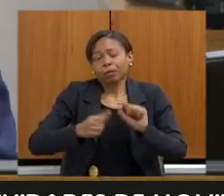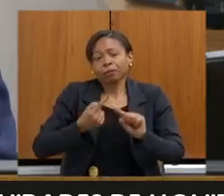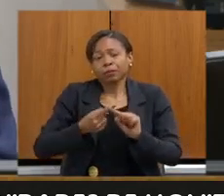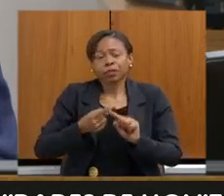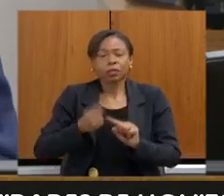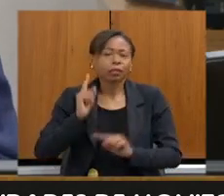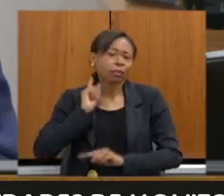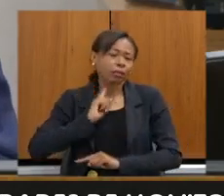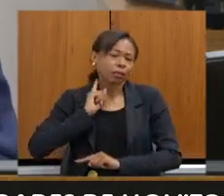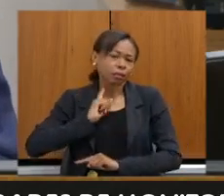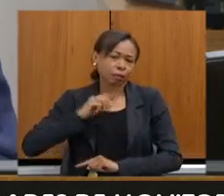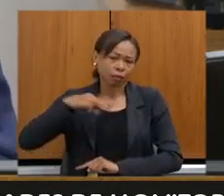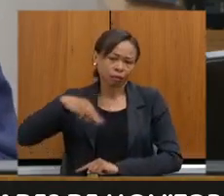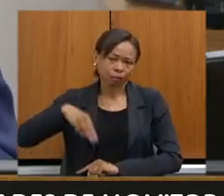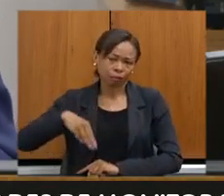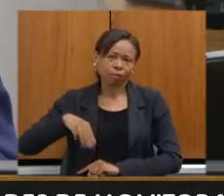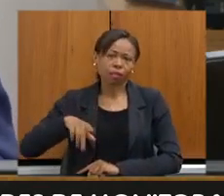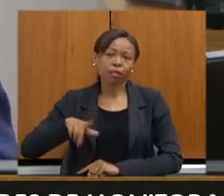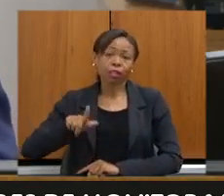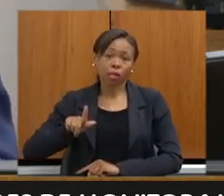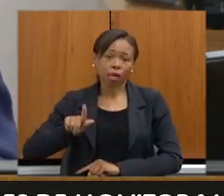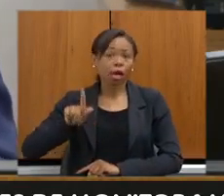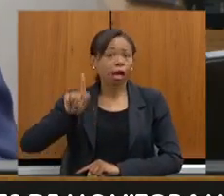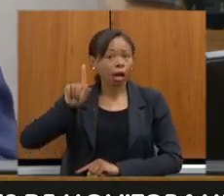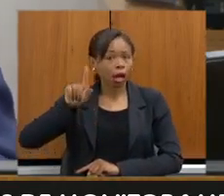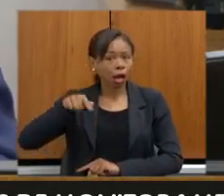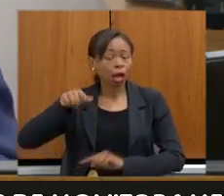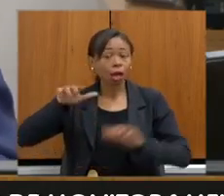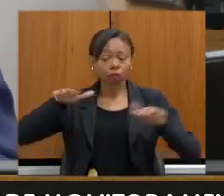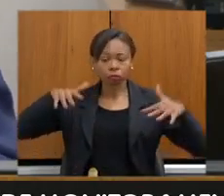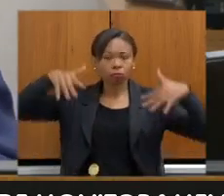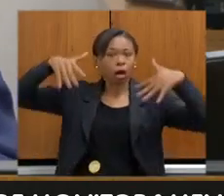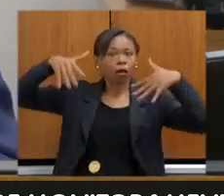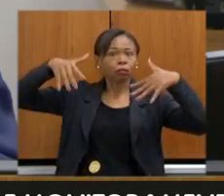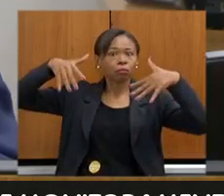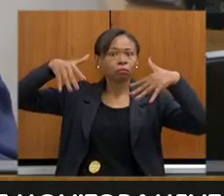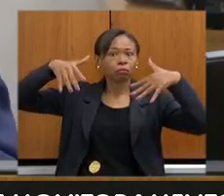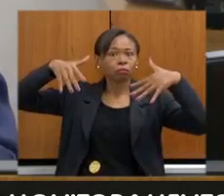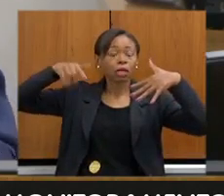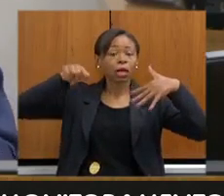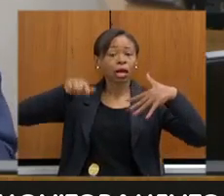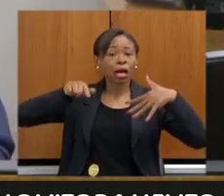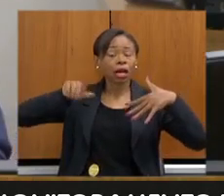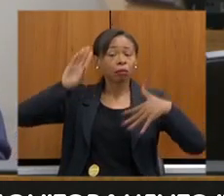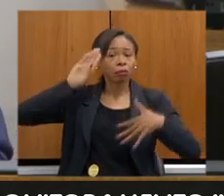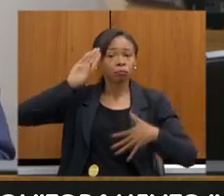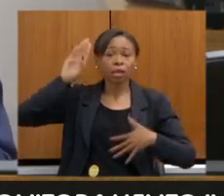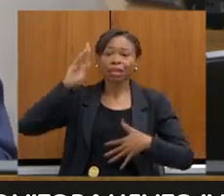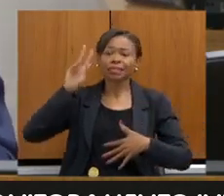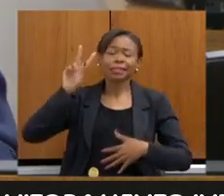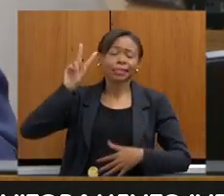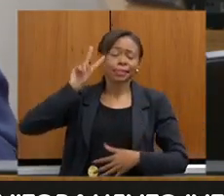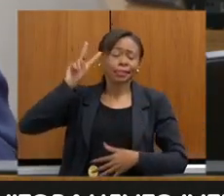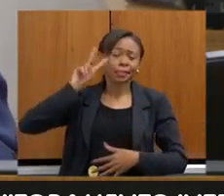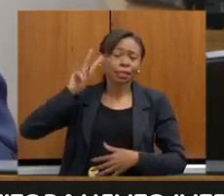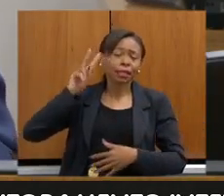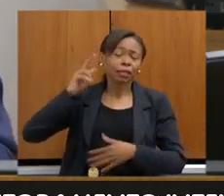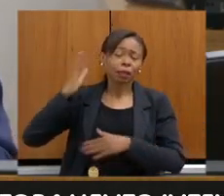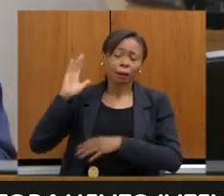sendo destaque historicamente no desmatamento, nós temos aí